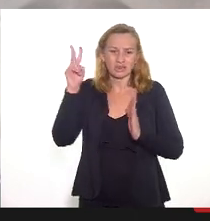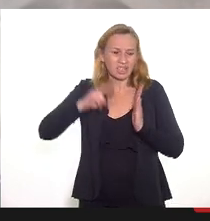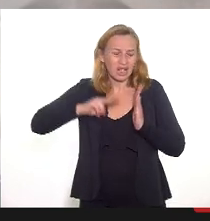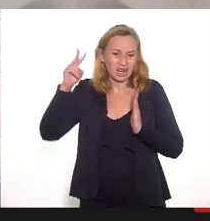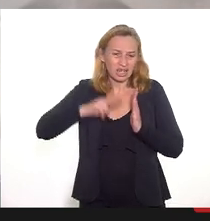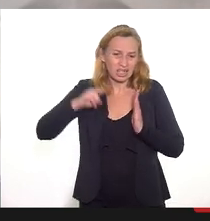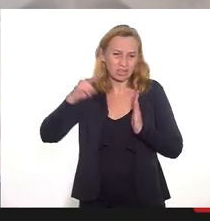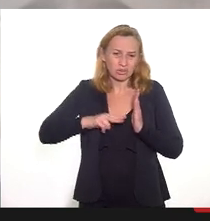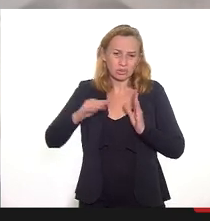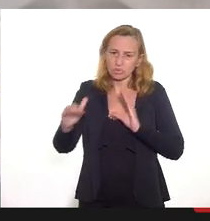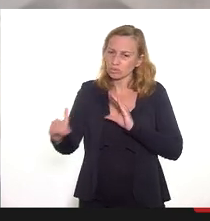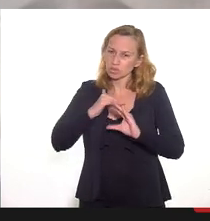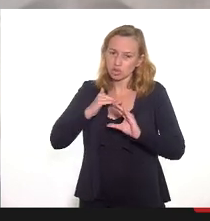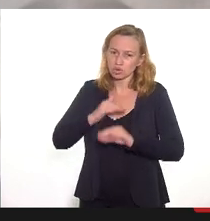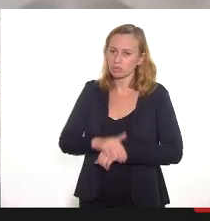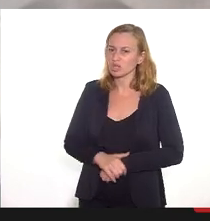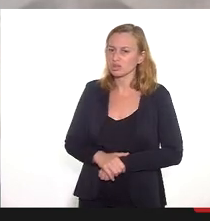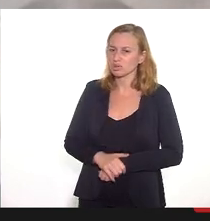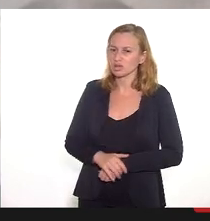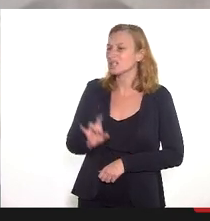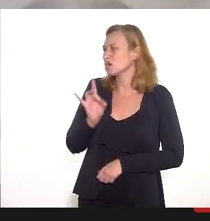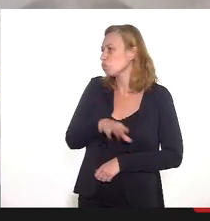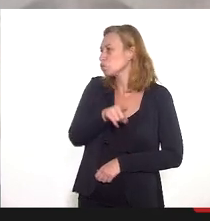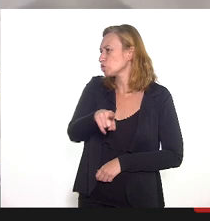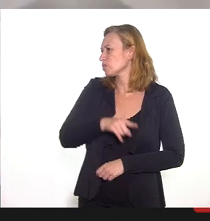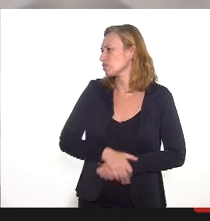não passou para a gente, por favor, essa última.